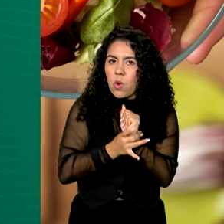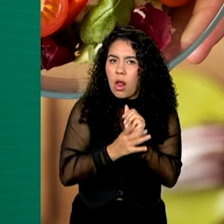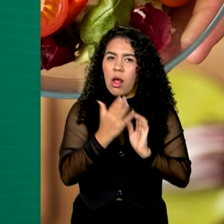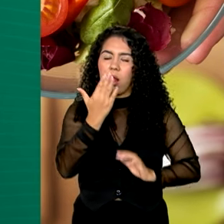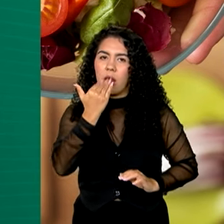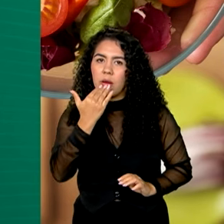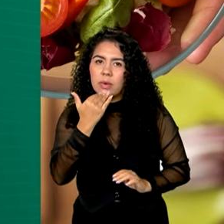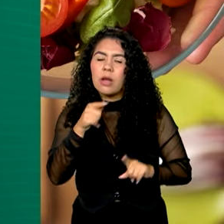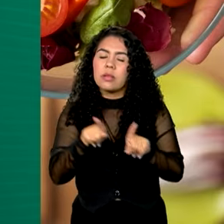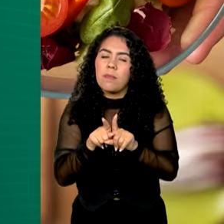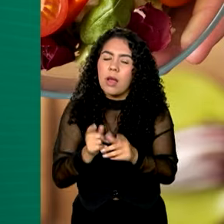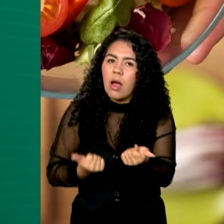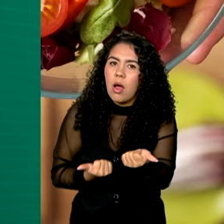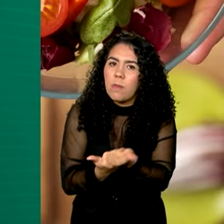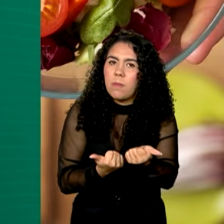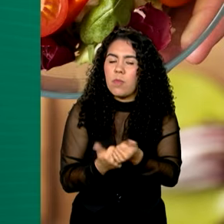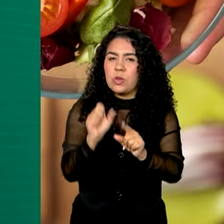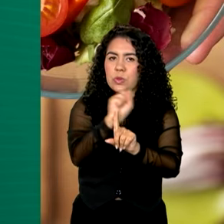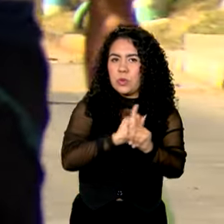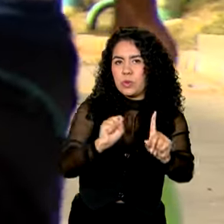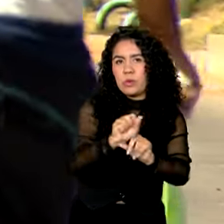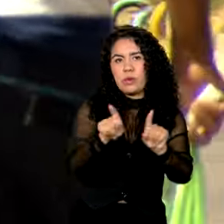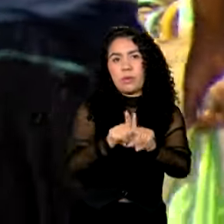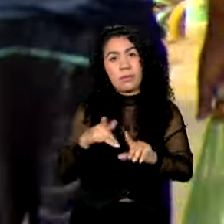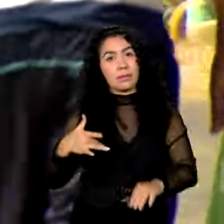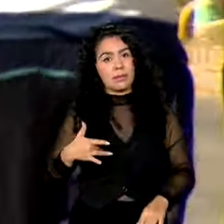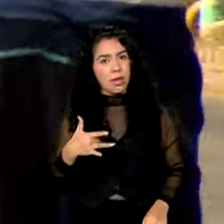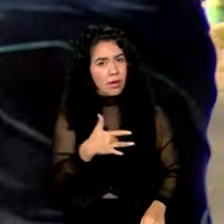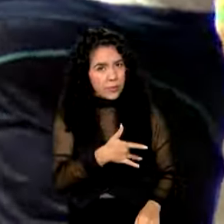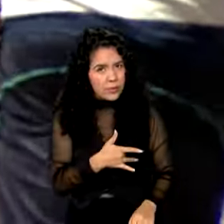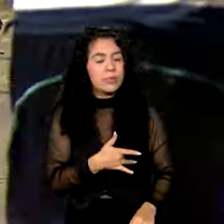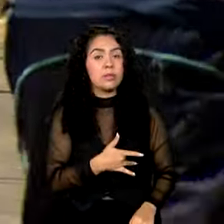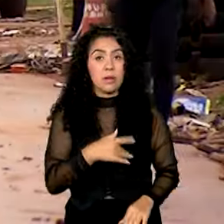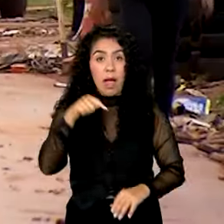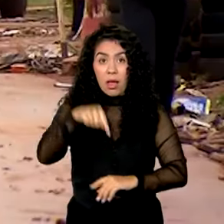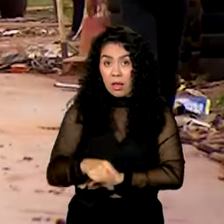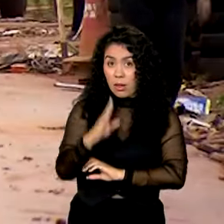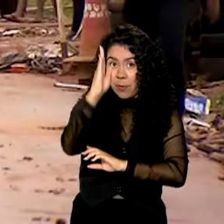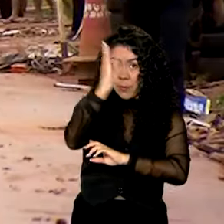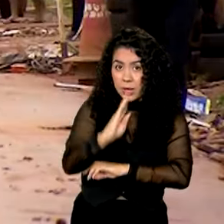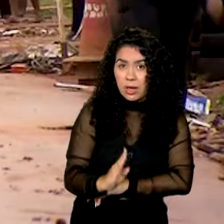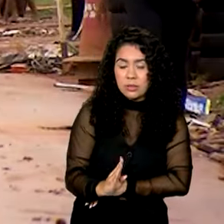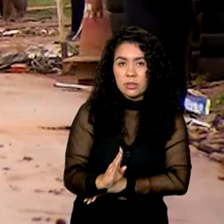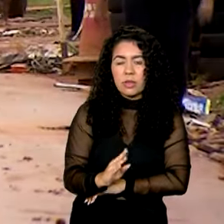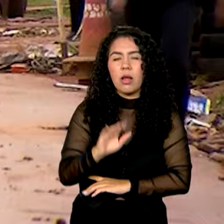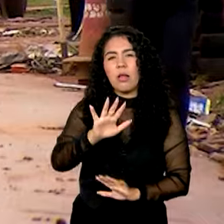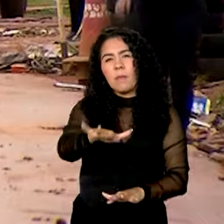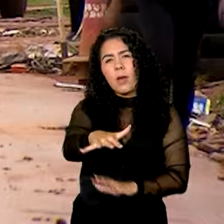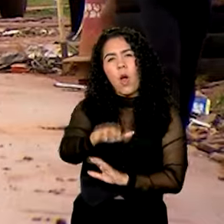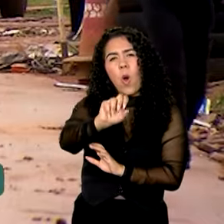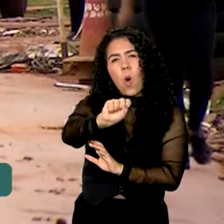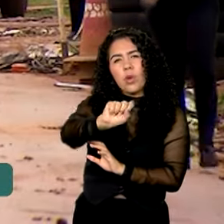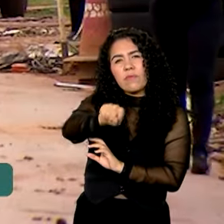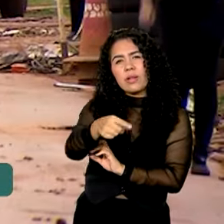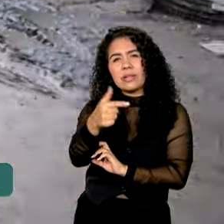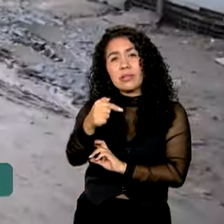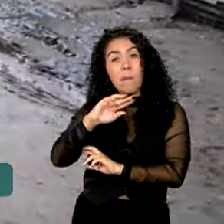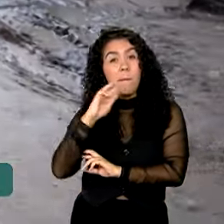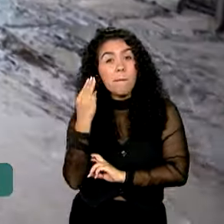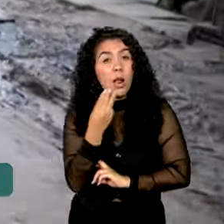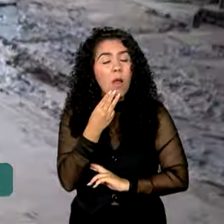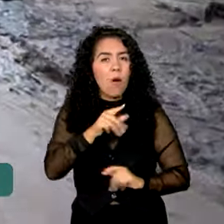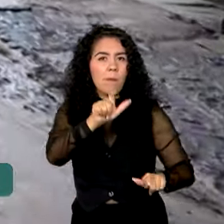de assistência social e de saúde. Atualmente, no Brasil, há 8,7 milhões de